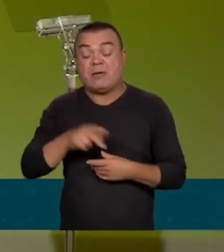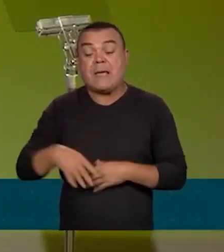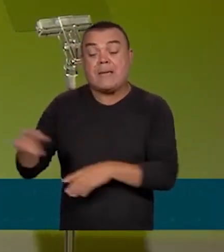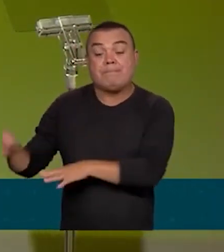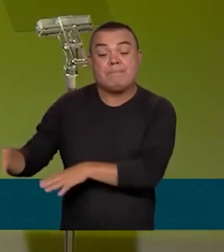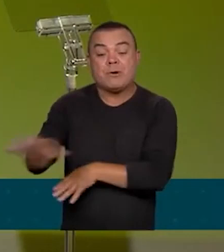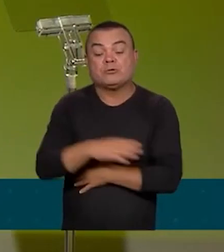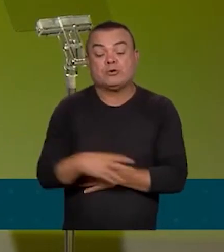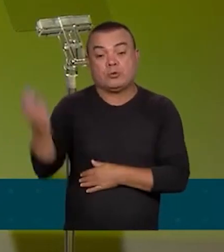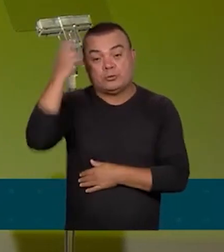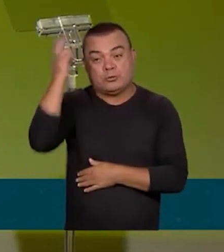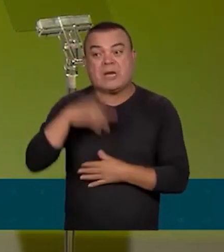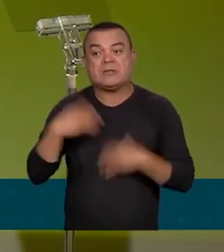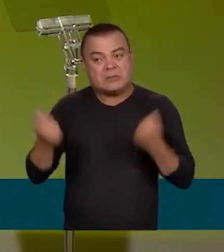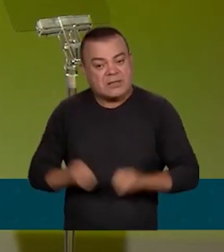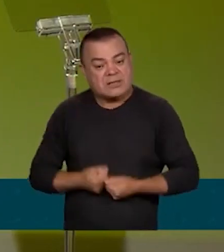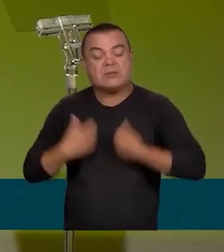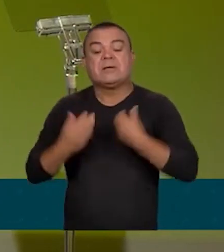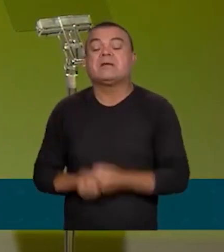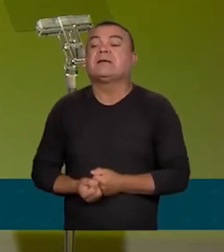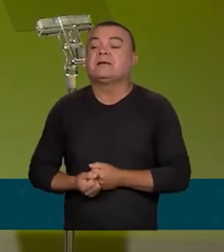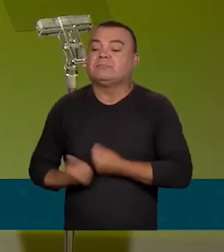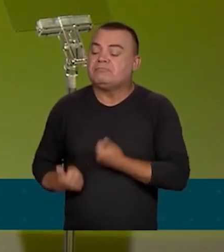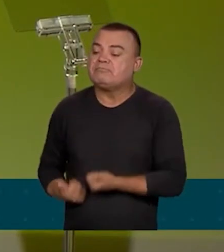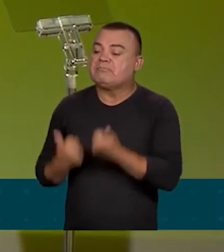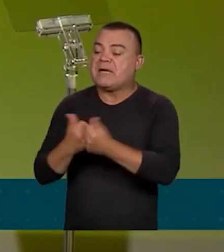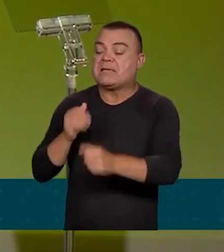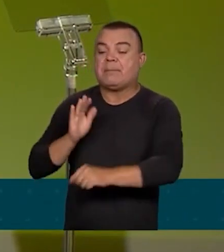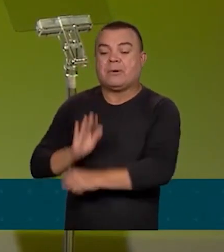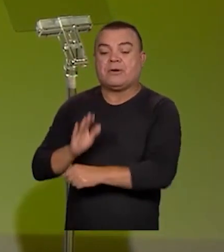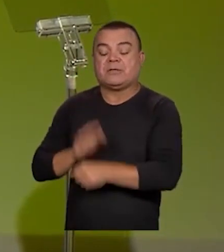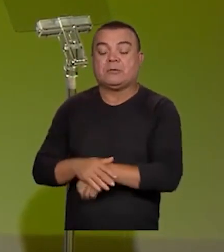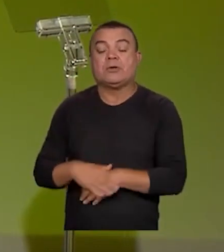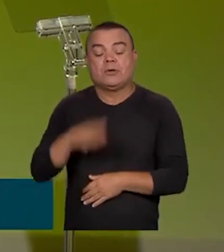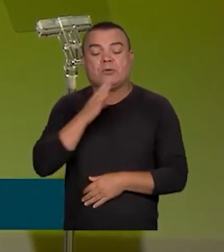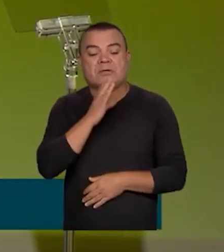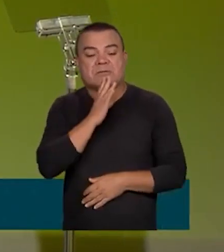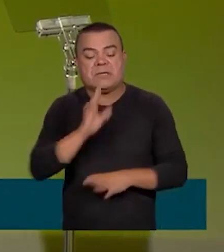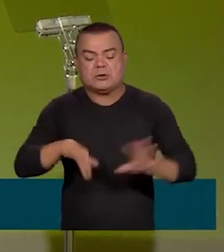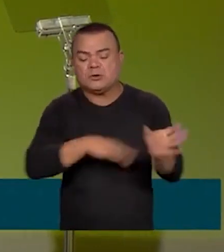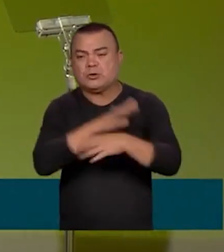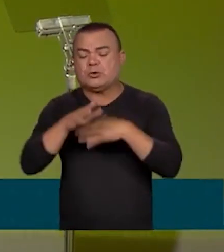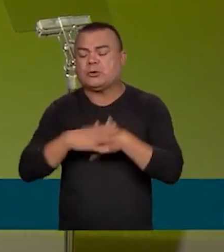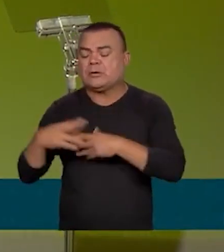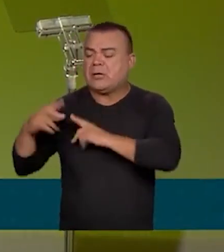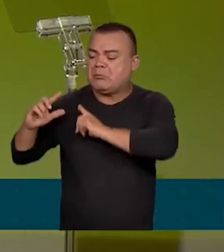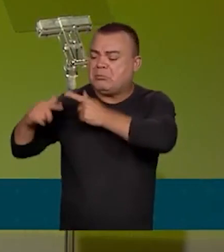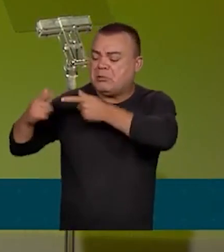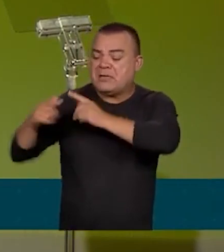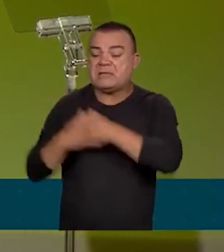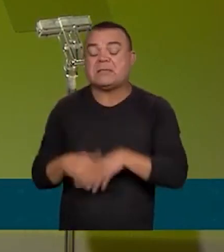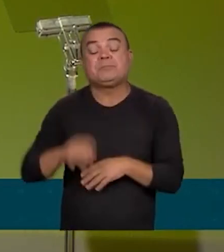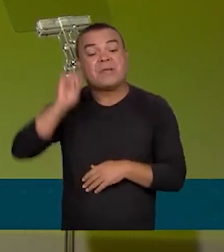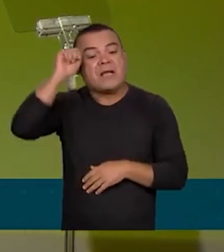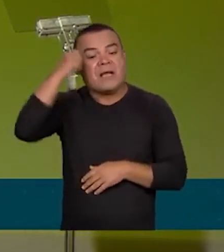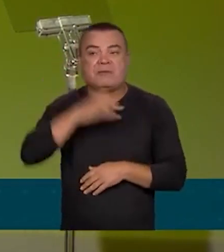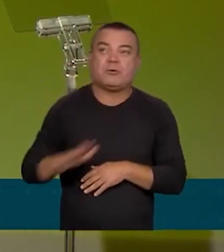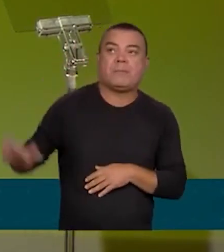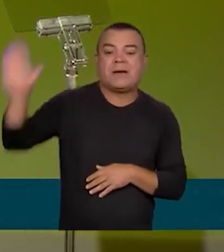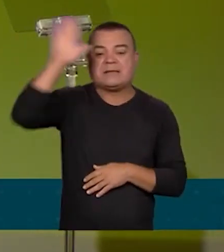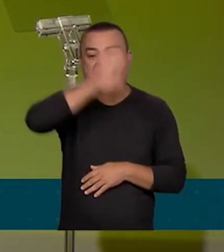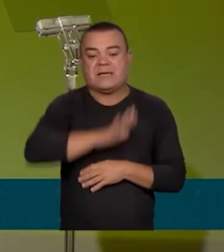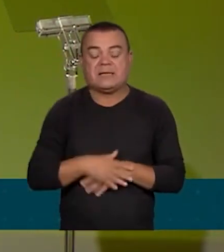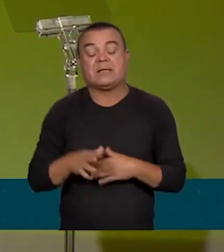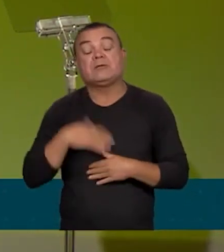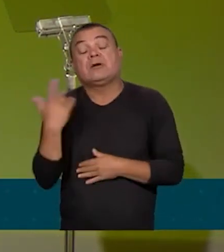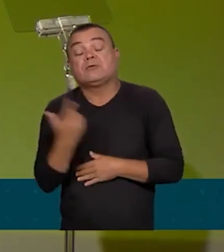a gente garante o merecimento dentro da historiografia de toda a herança afro-brasileira, da qual nós precisamos